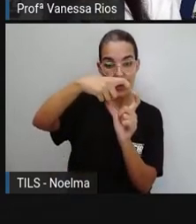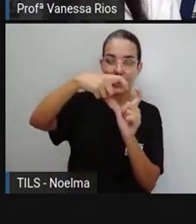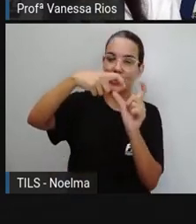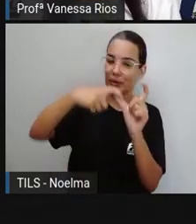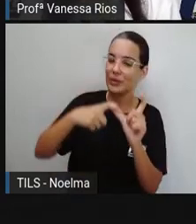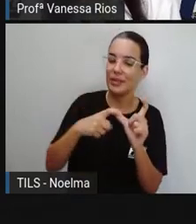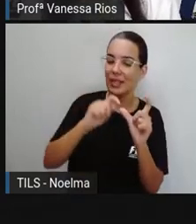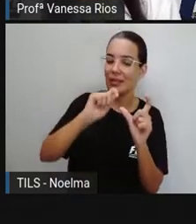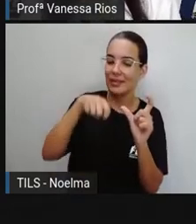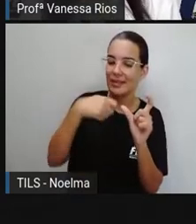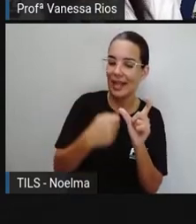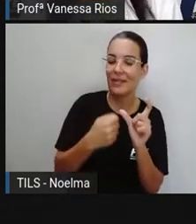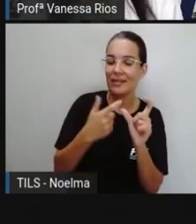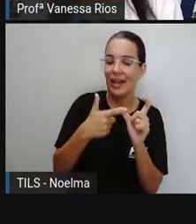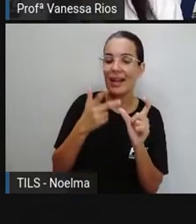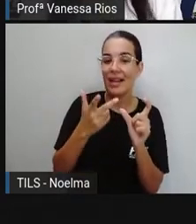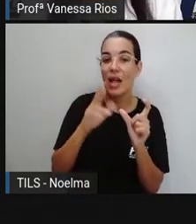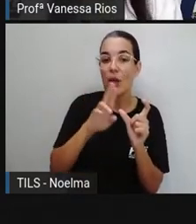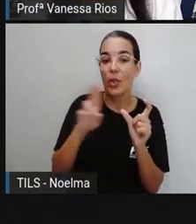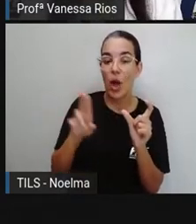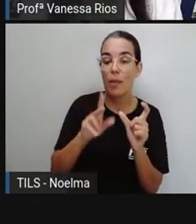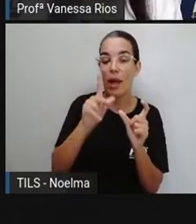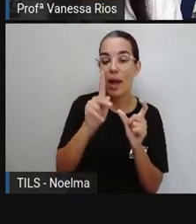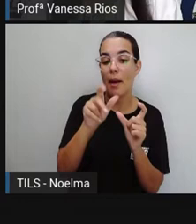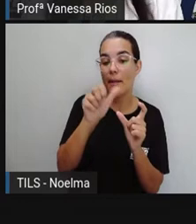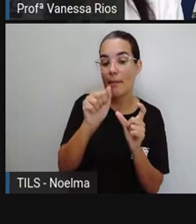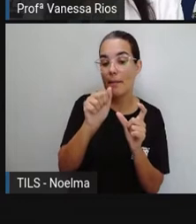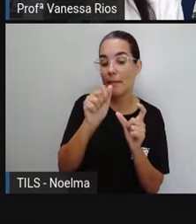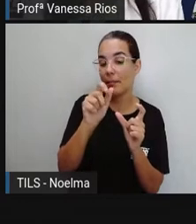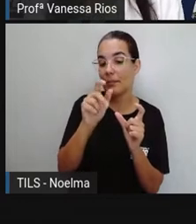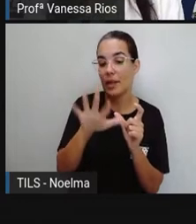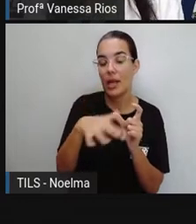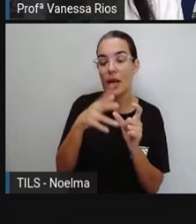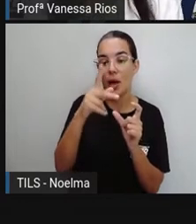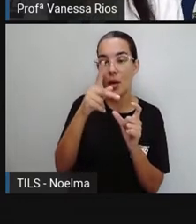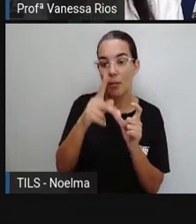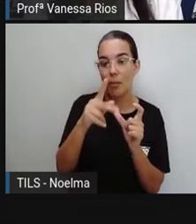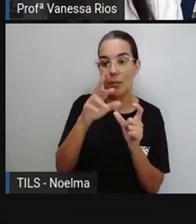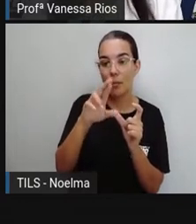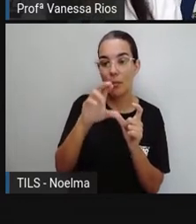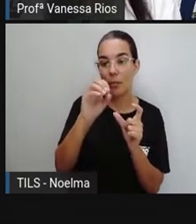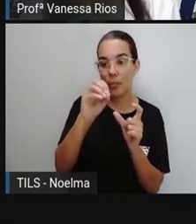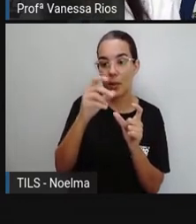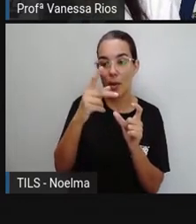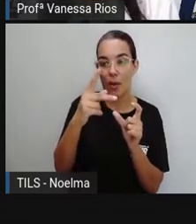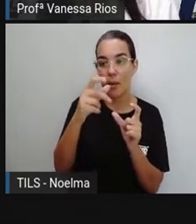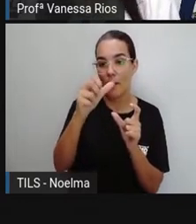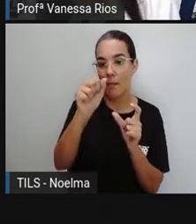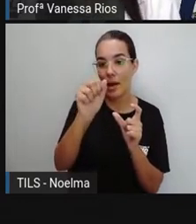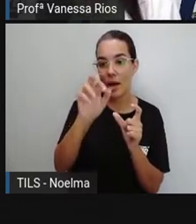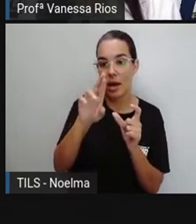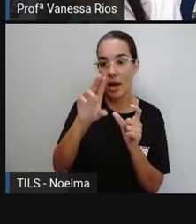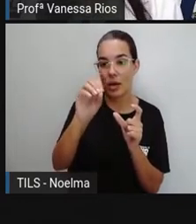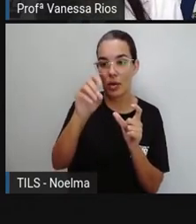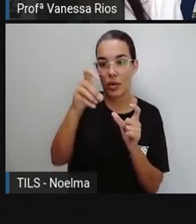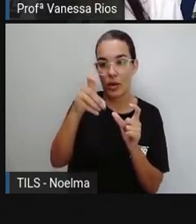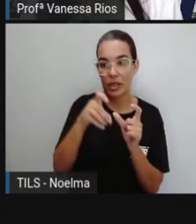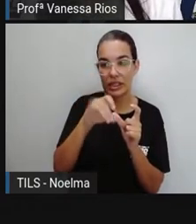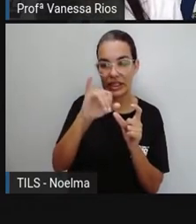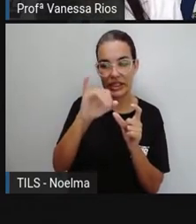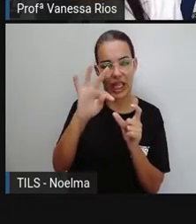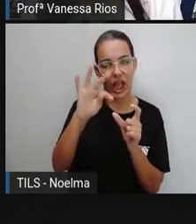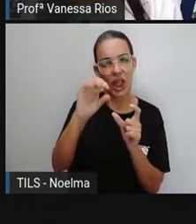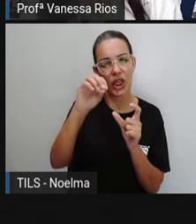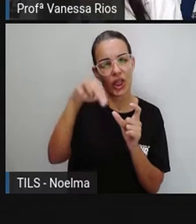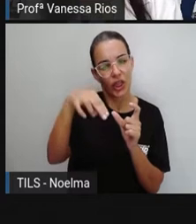a última que é dá, passa a penúltima que é tá, e chega aí a sílaba lã, que é a antepenúltima. E as